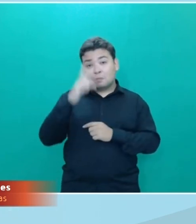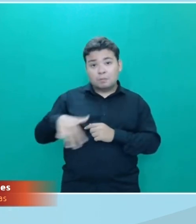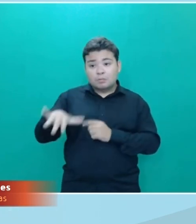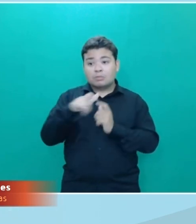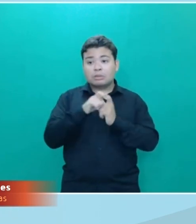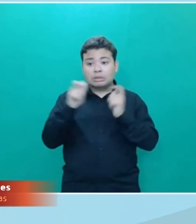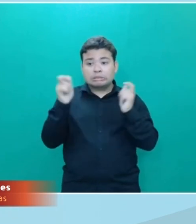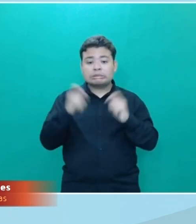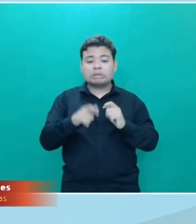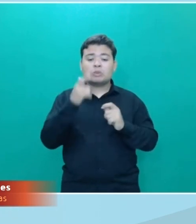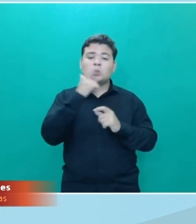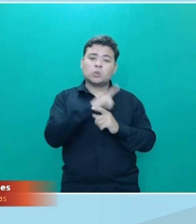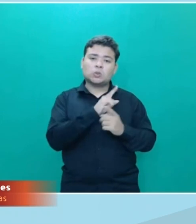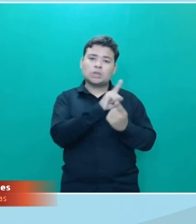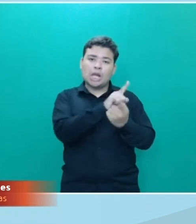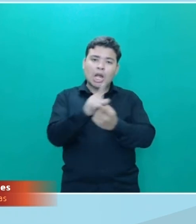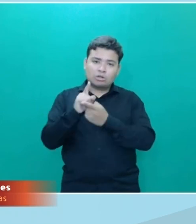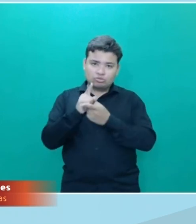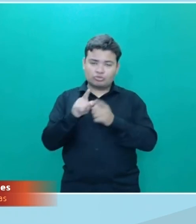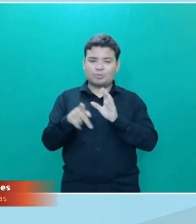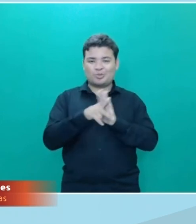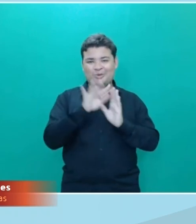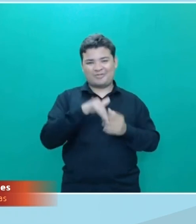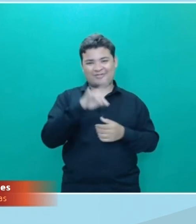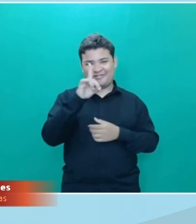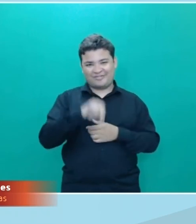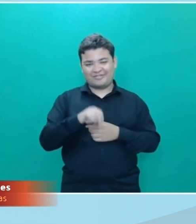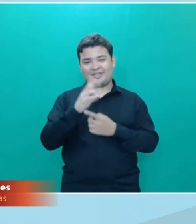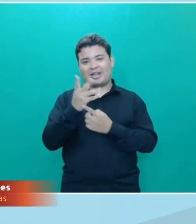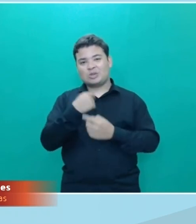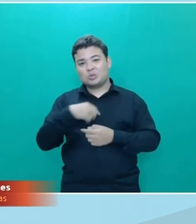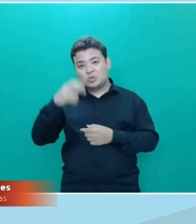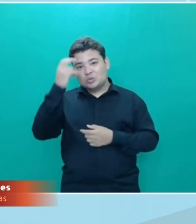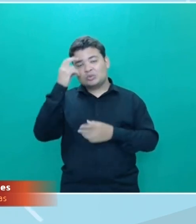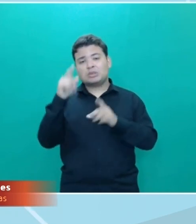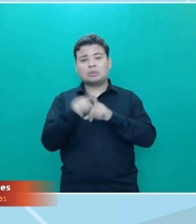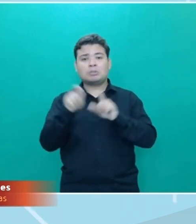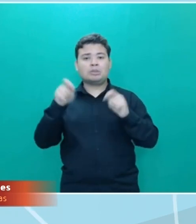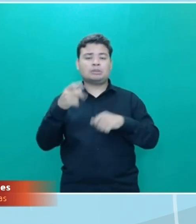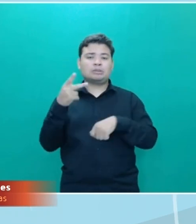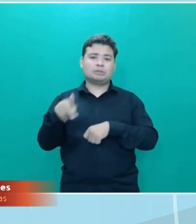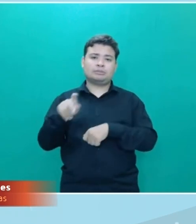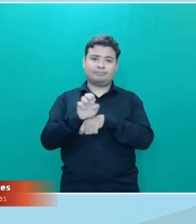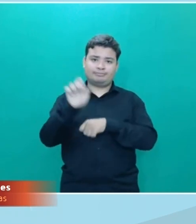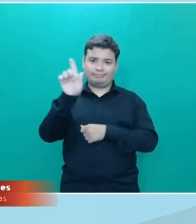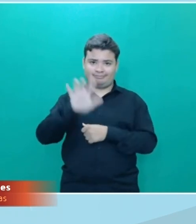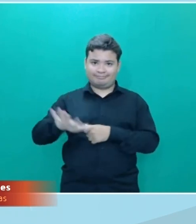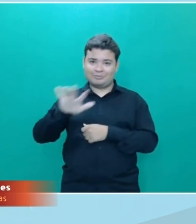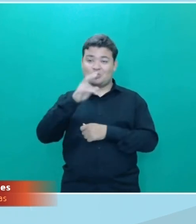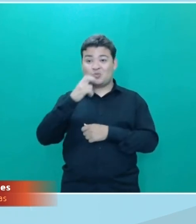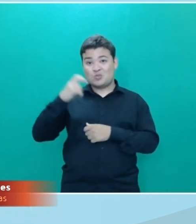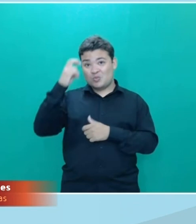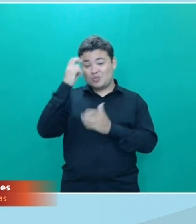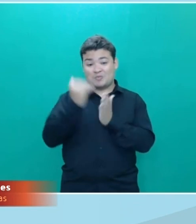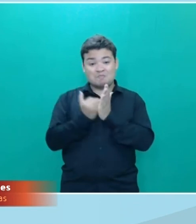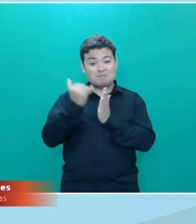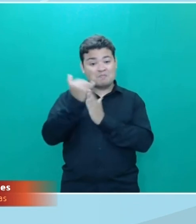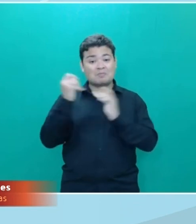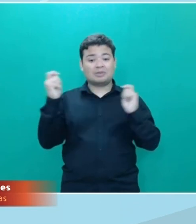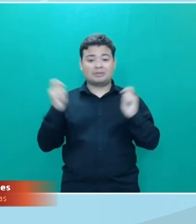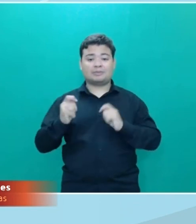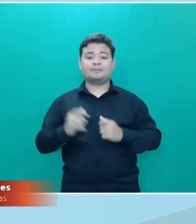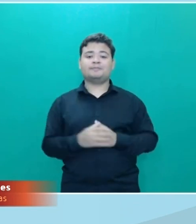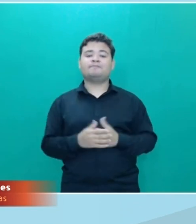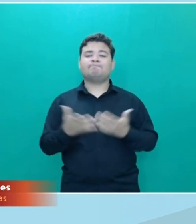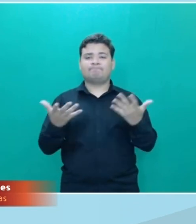atendidas pelo fundo e a gente tenha cada vez mais cultura aqui no nosso estado. E agora voltando para